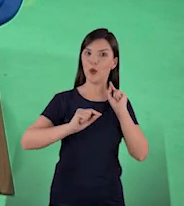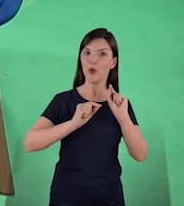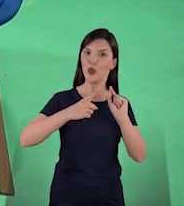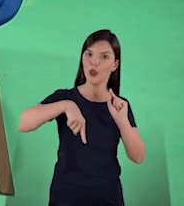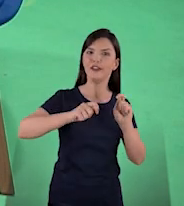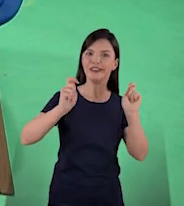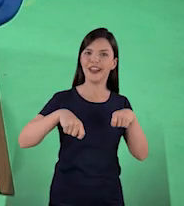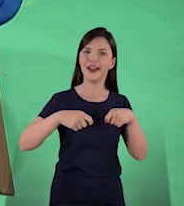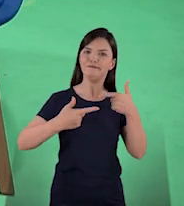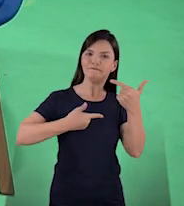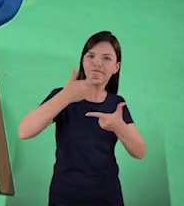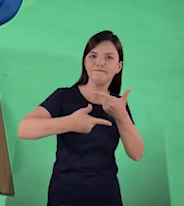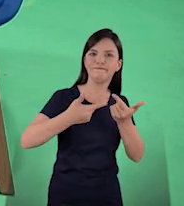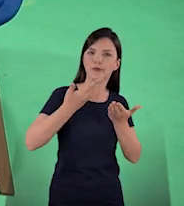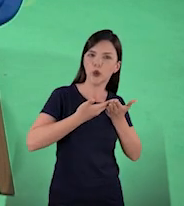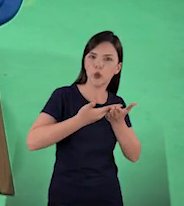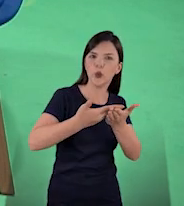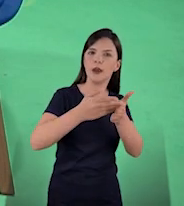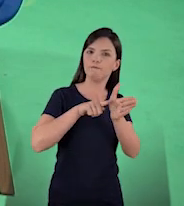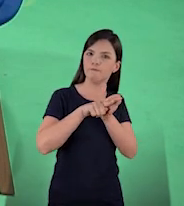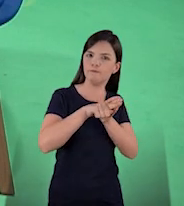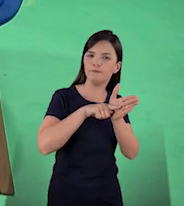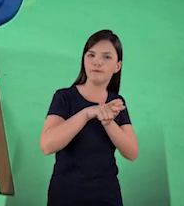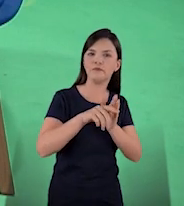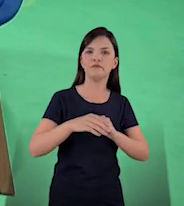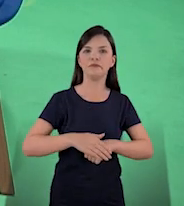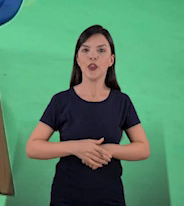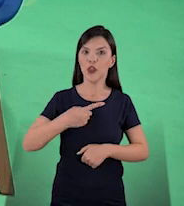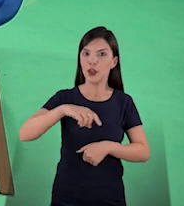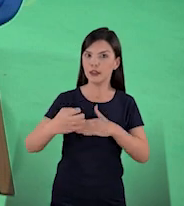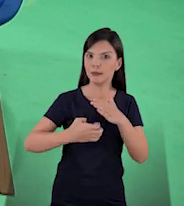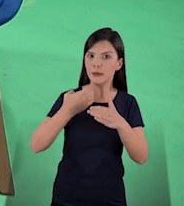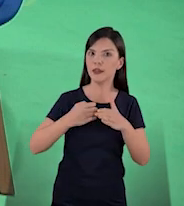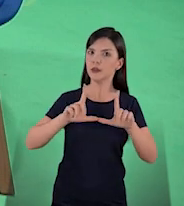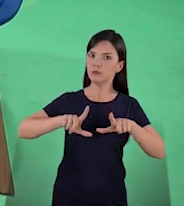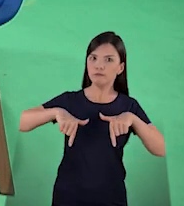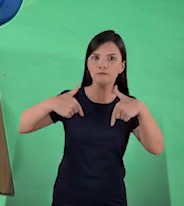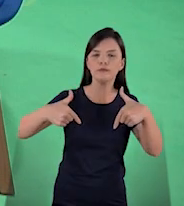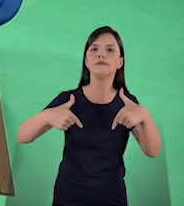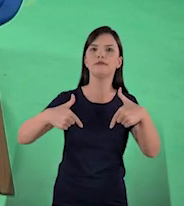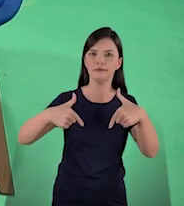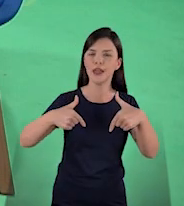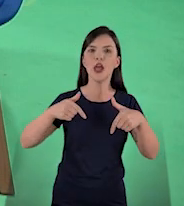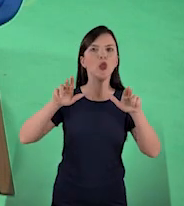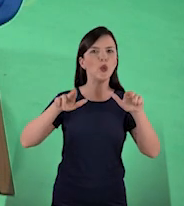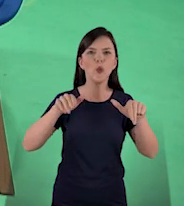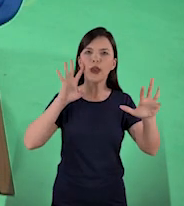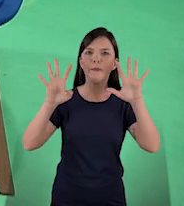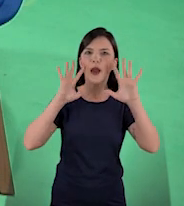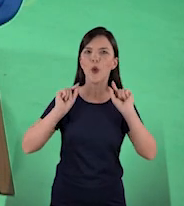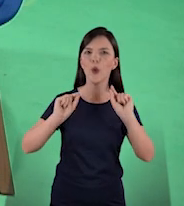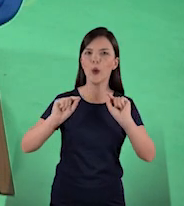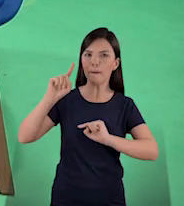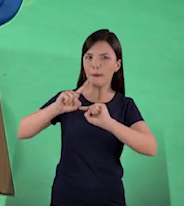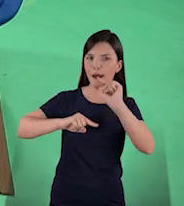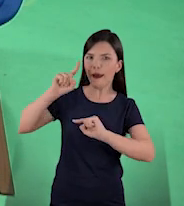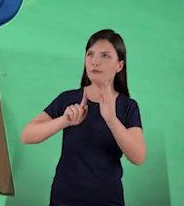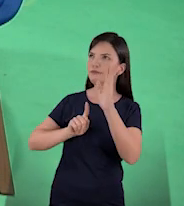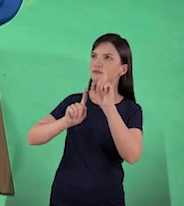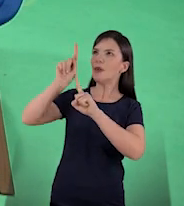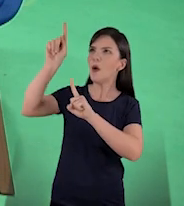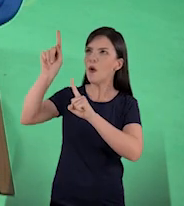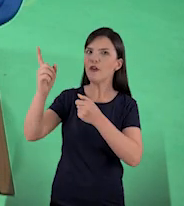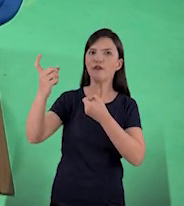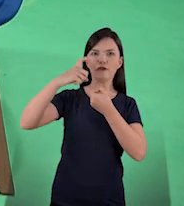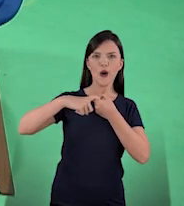ideal para daí a gente trabalhar em cima dela. Então, se a Bayer já está fazendo umas coisas, assim, que, putz, eu nunca imaginei, assim, pô, vou